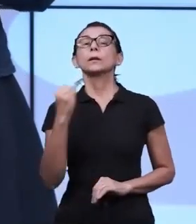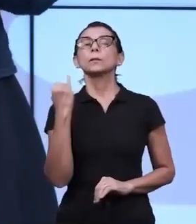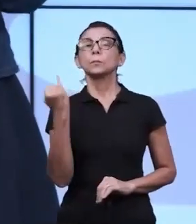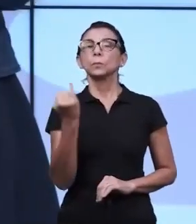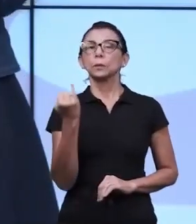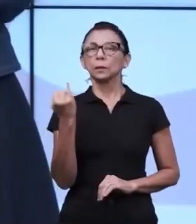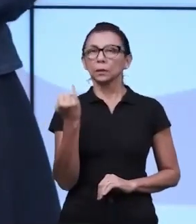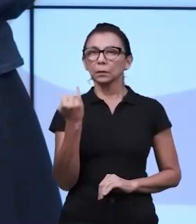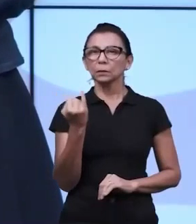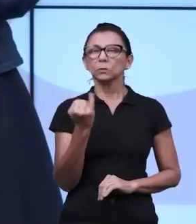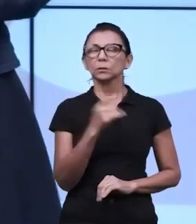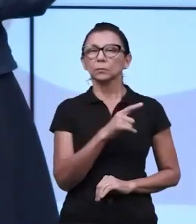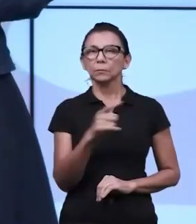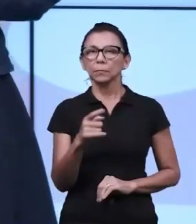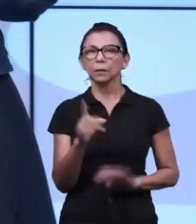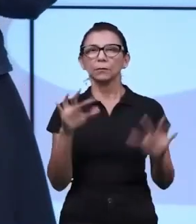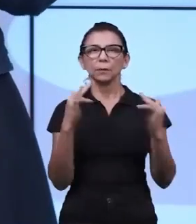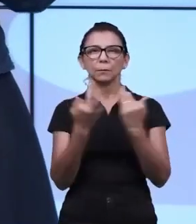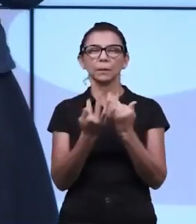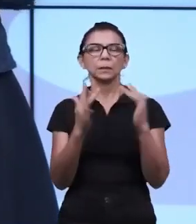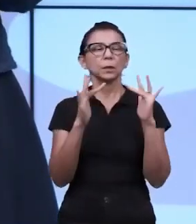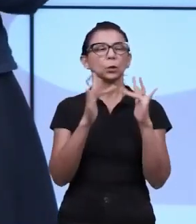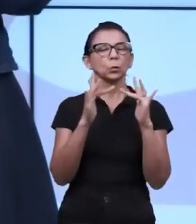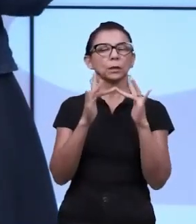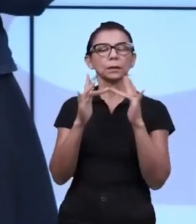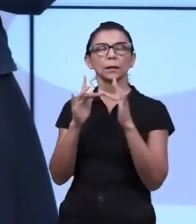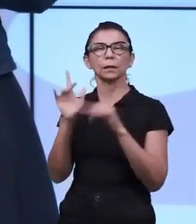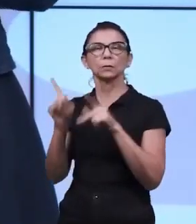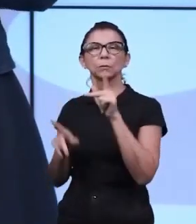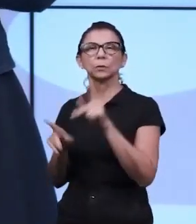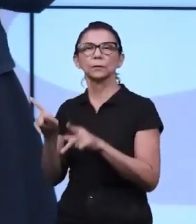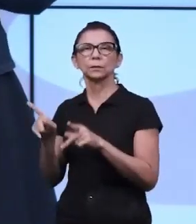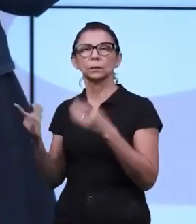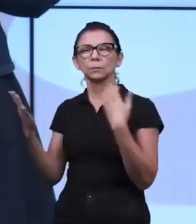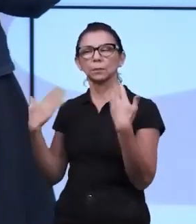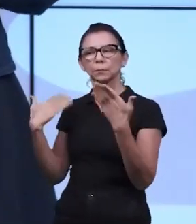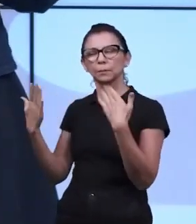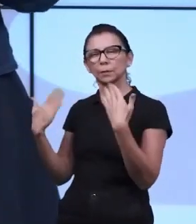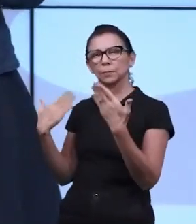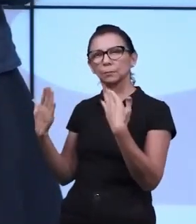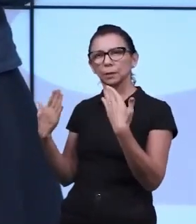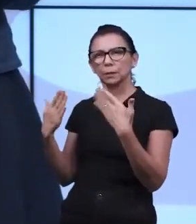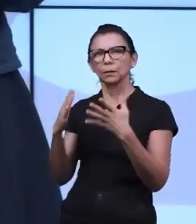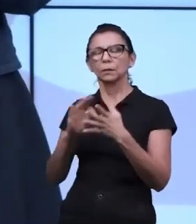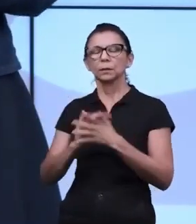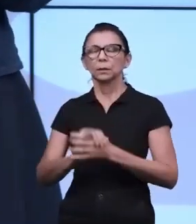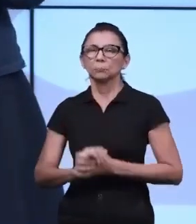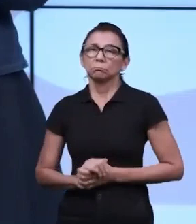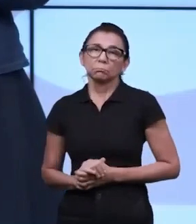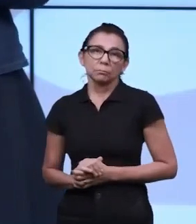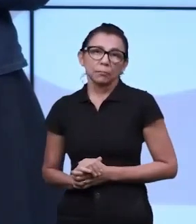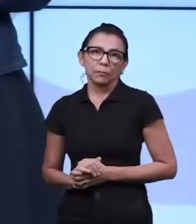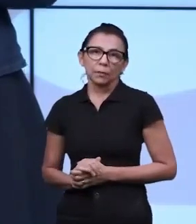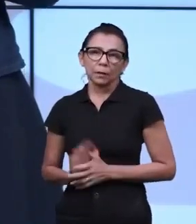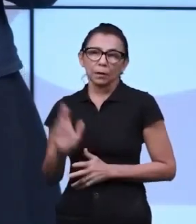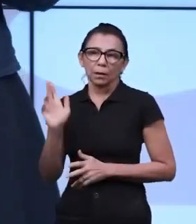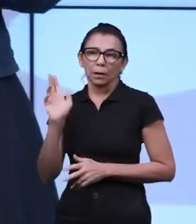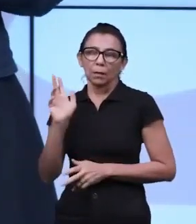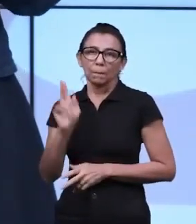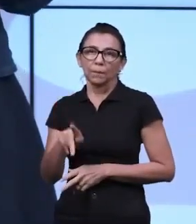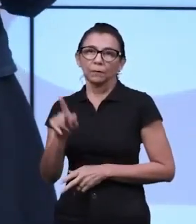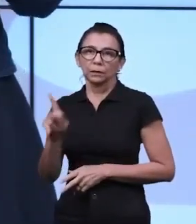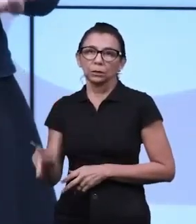que tenham um contato próximo com os professores, que troquem ideias, que troquem informações. Os professores nem sempre estão